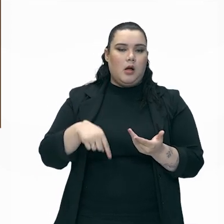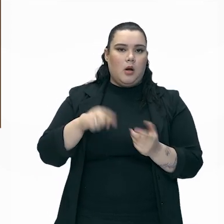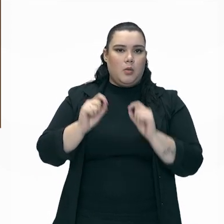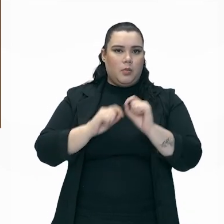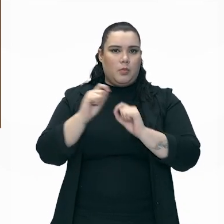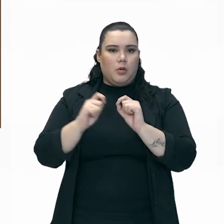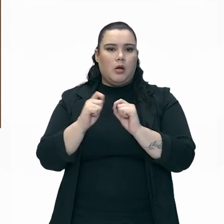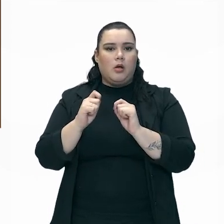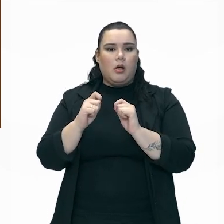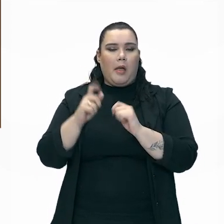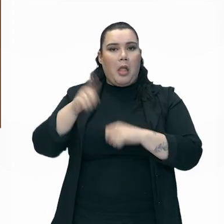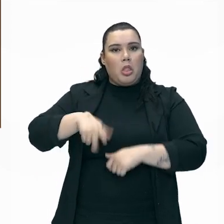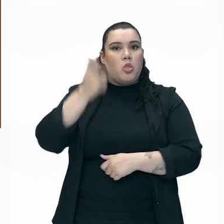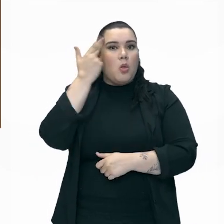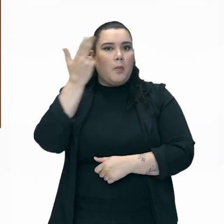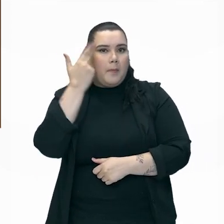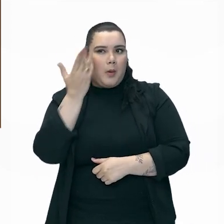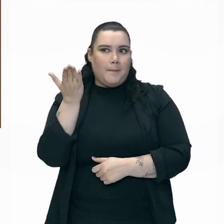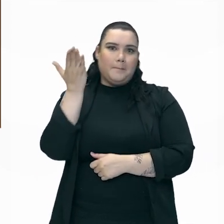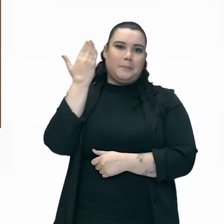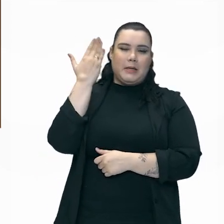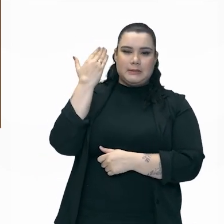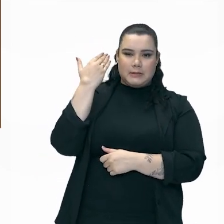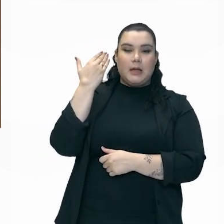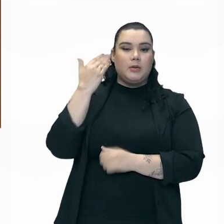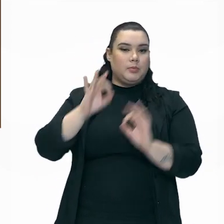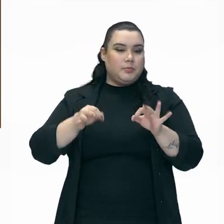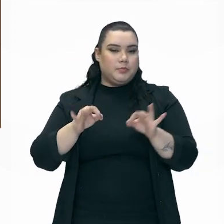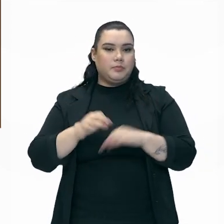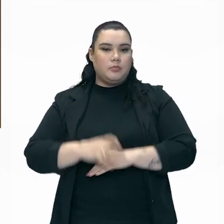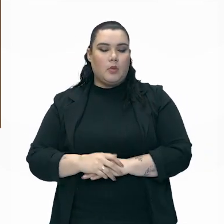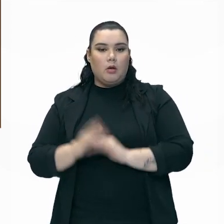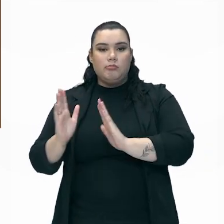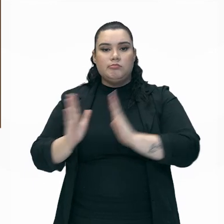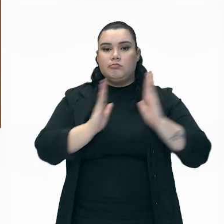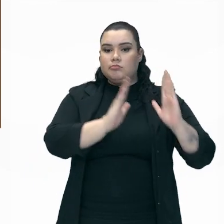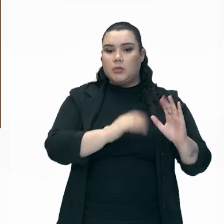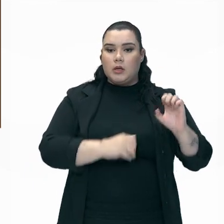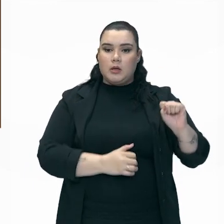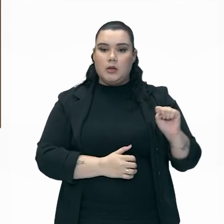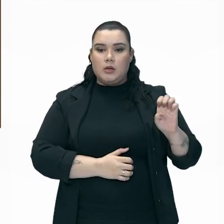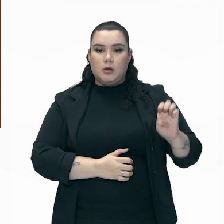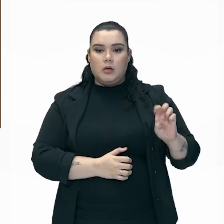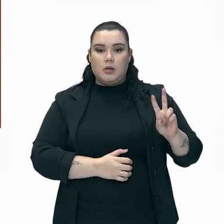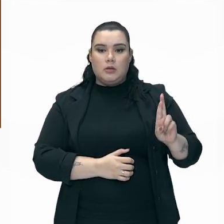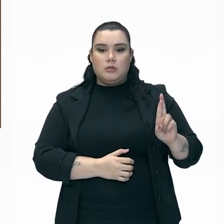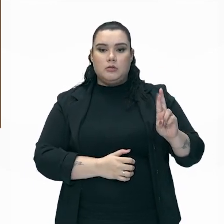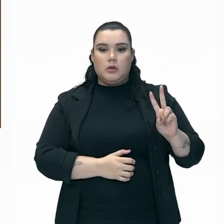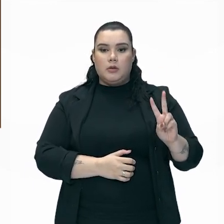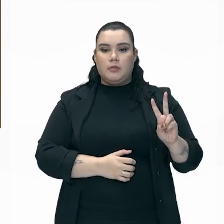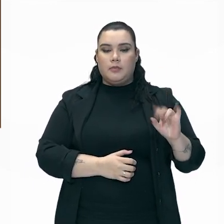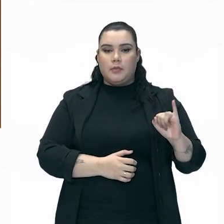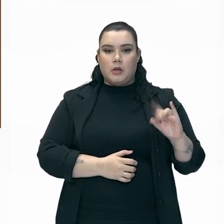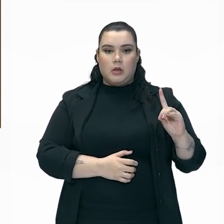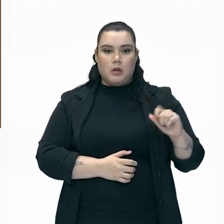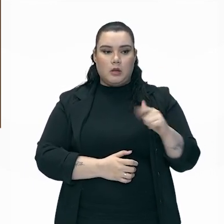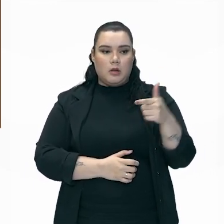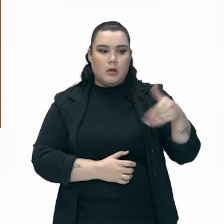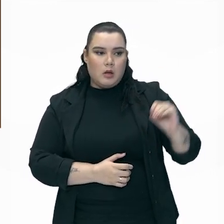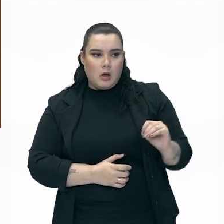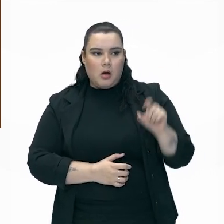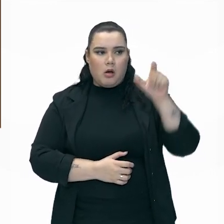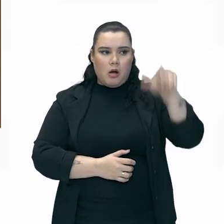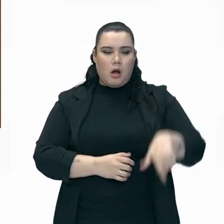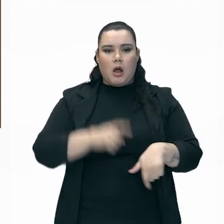comum há séculos atrás. Também existia a chamada servidão, quando existiam os servos, os